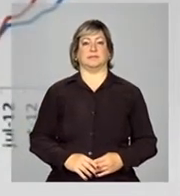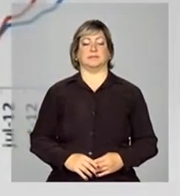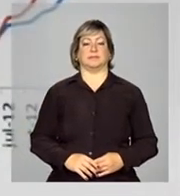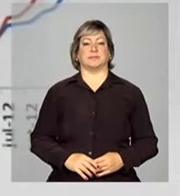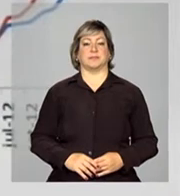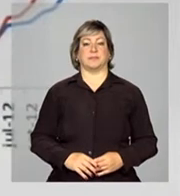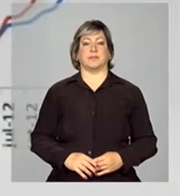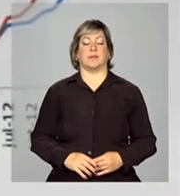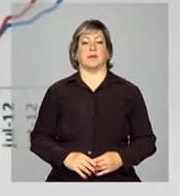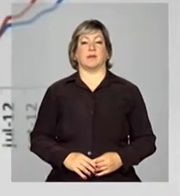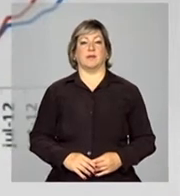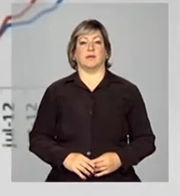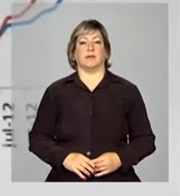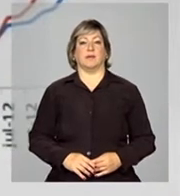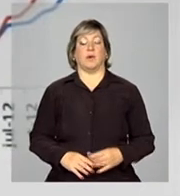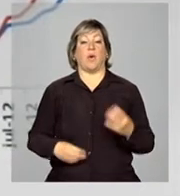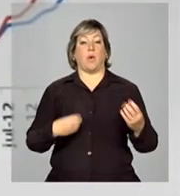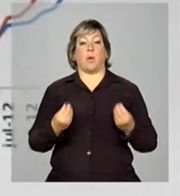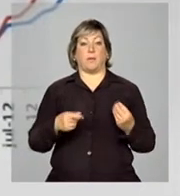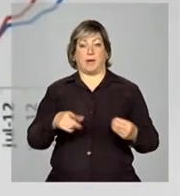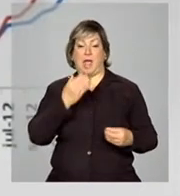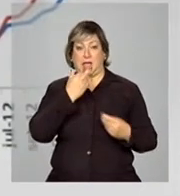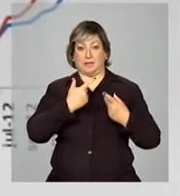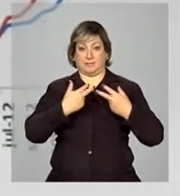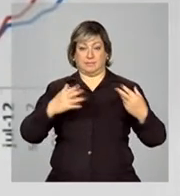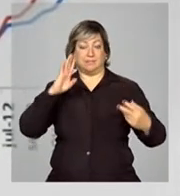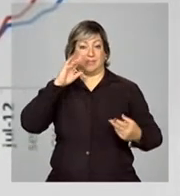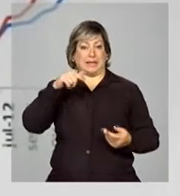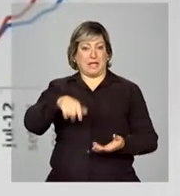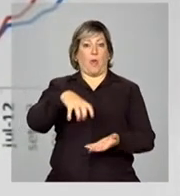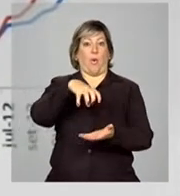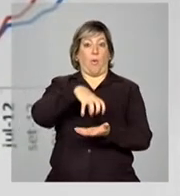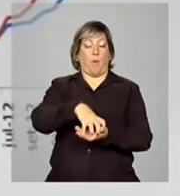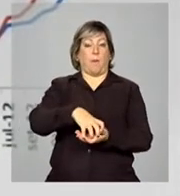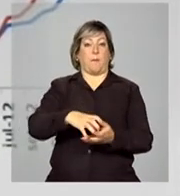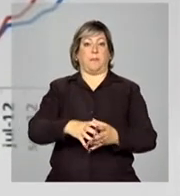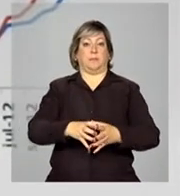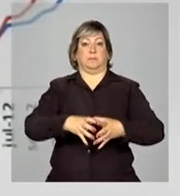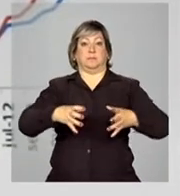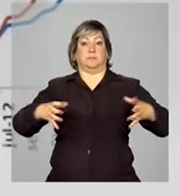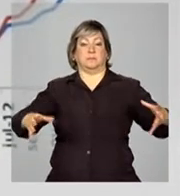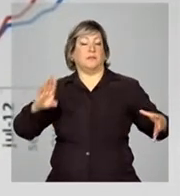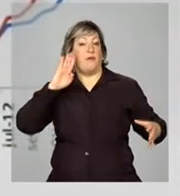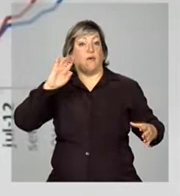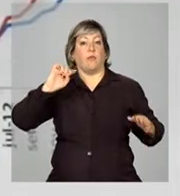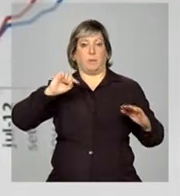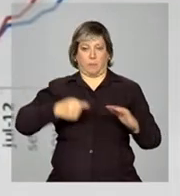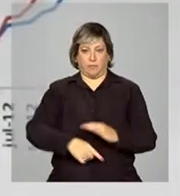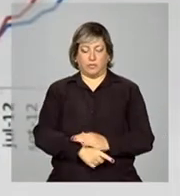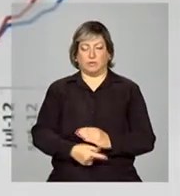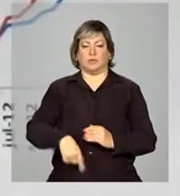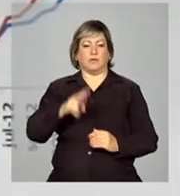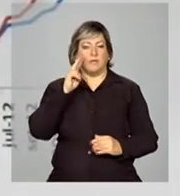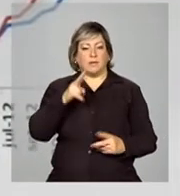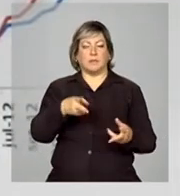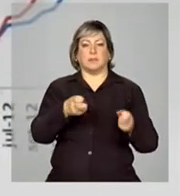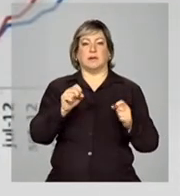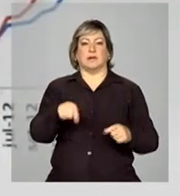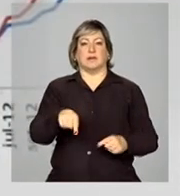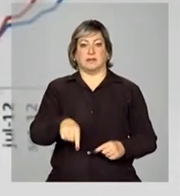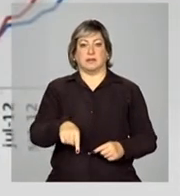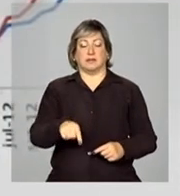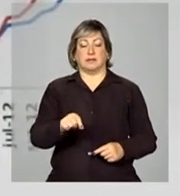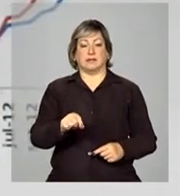a alimentação é o grupo que tem crescido de forma acentuada, o a gente observa é que